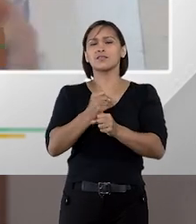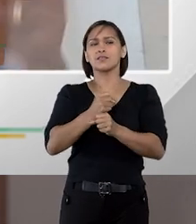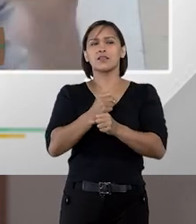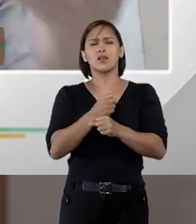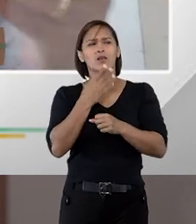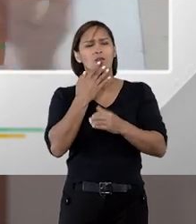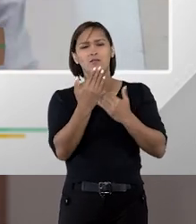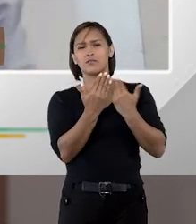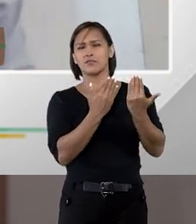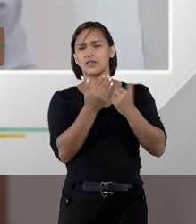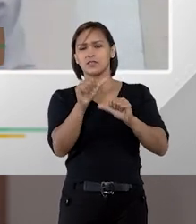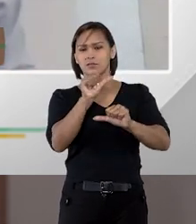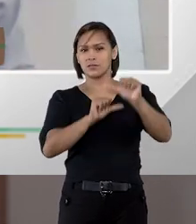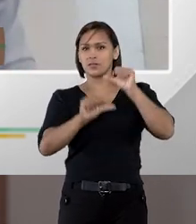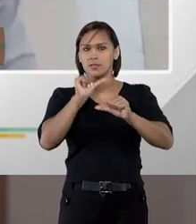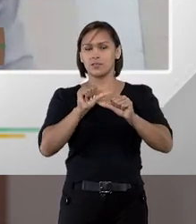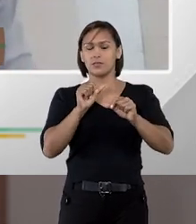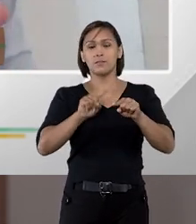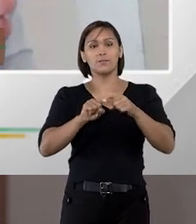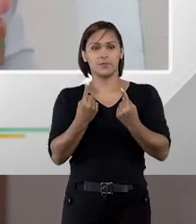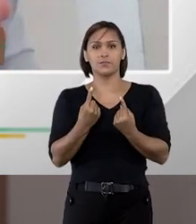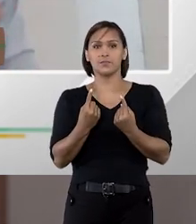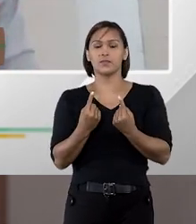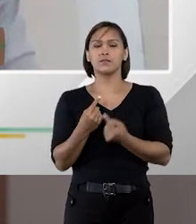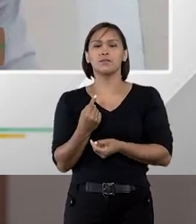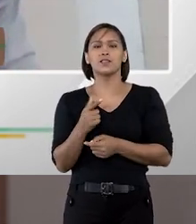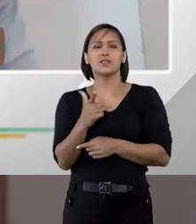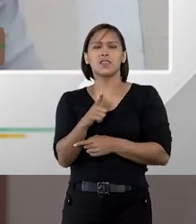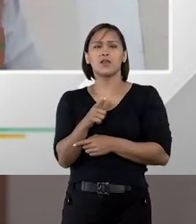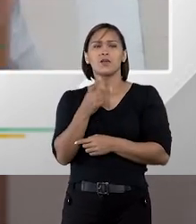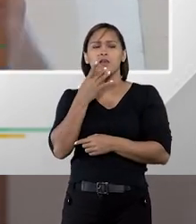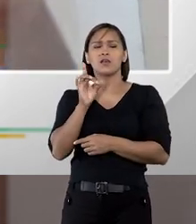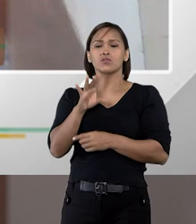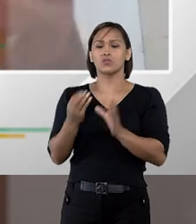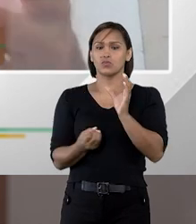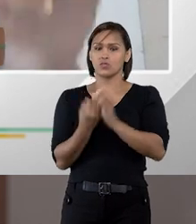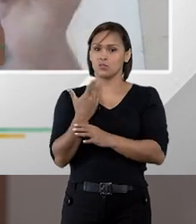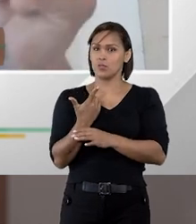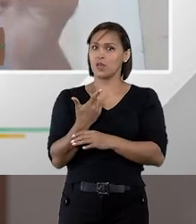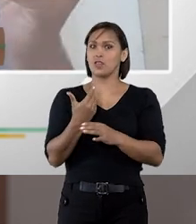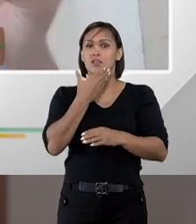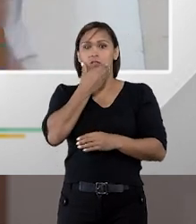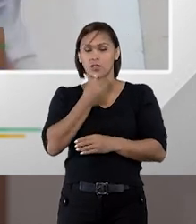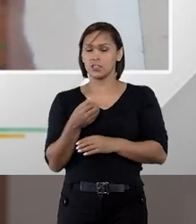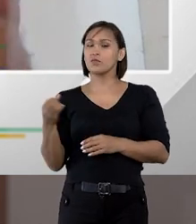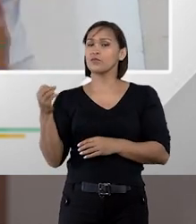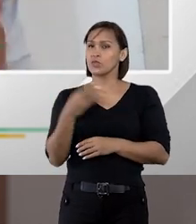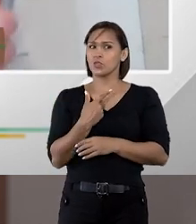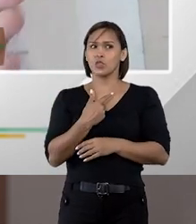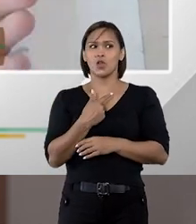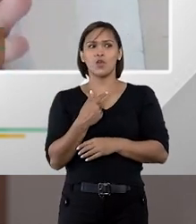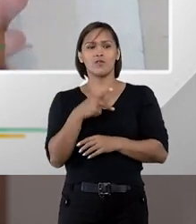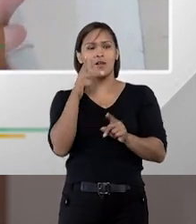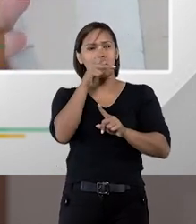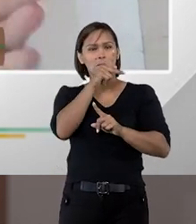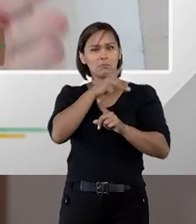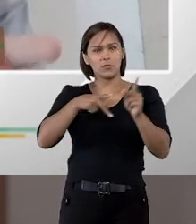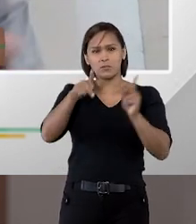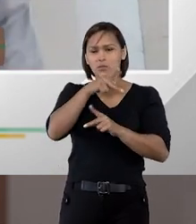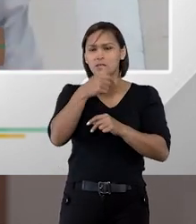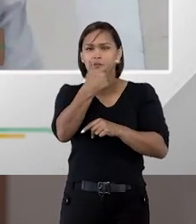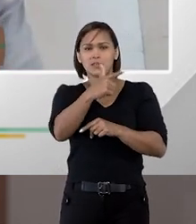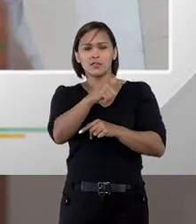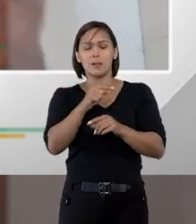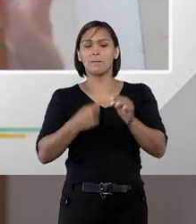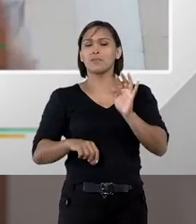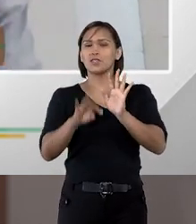10 anos quando a gente fez uma grande alteração, mas não é assim, o surgimento dela em dezembro foi uma novidade, ninguém estava esperando, mas